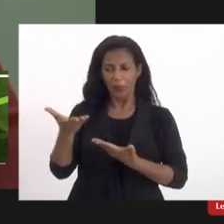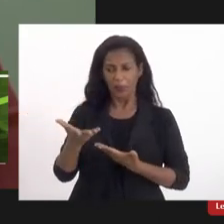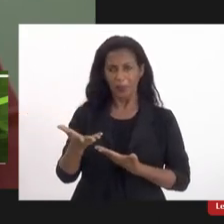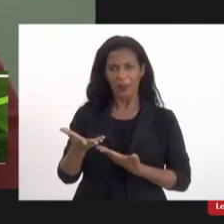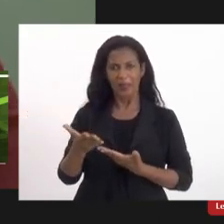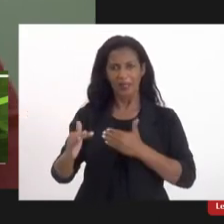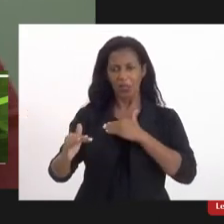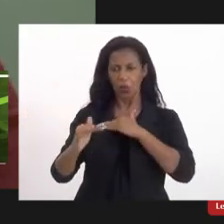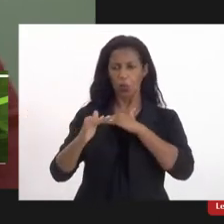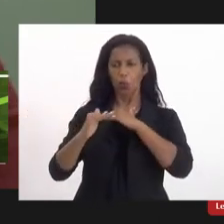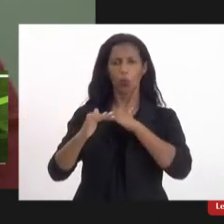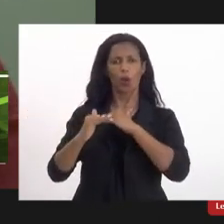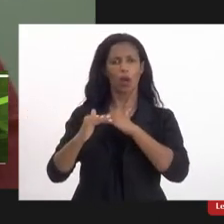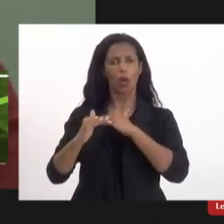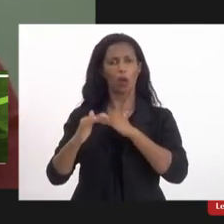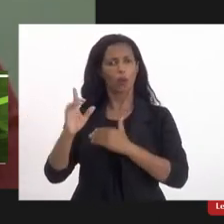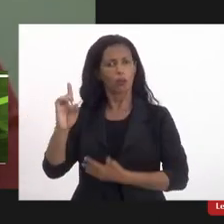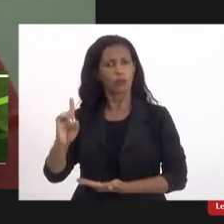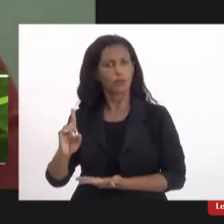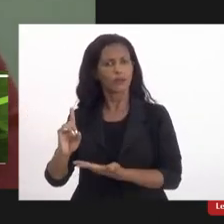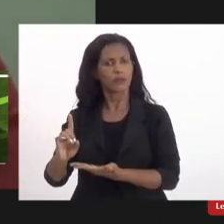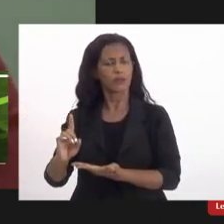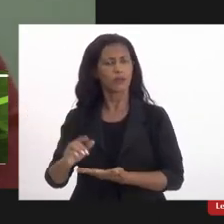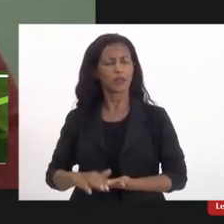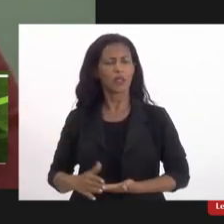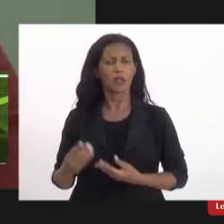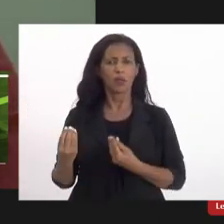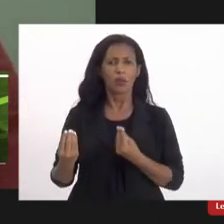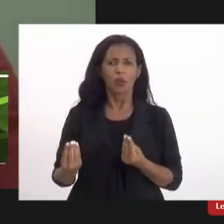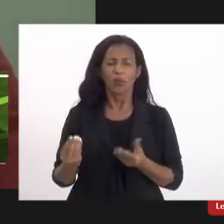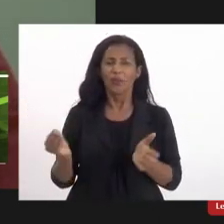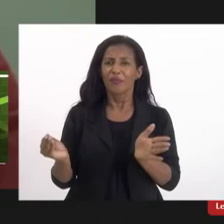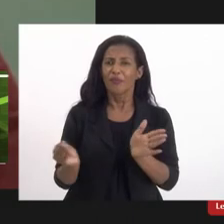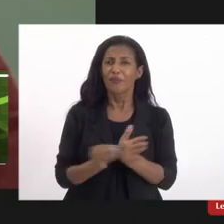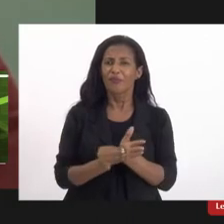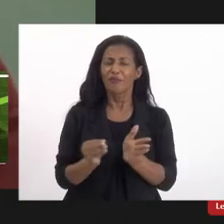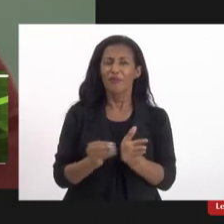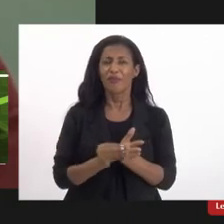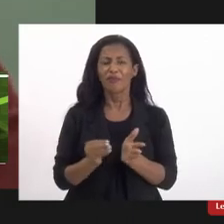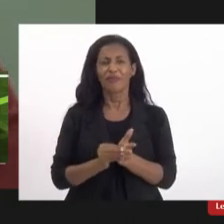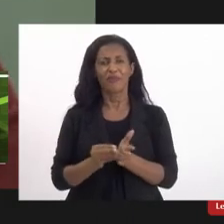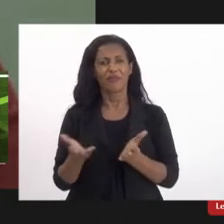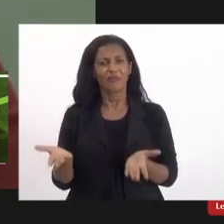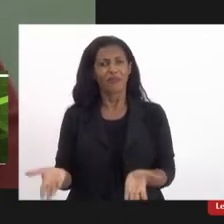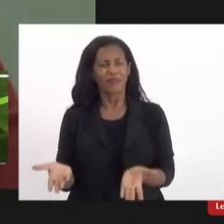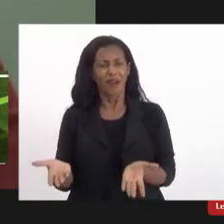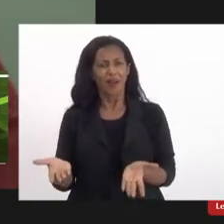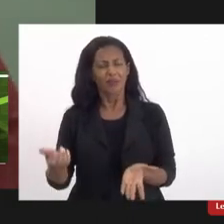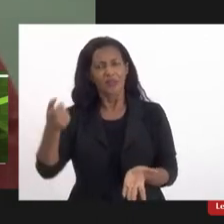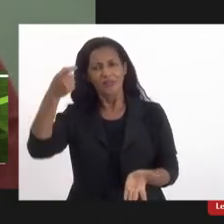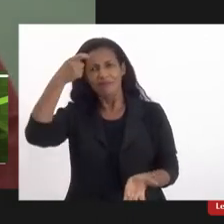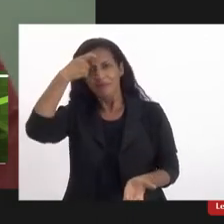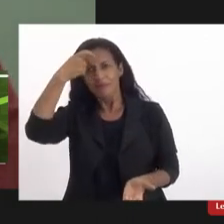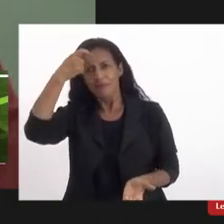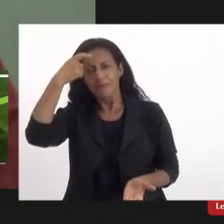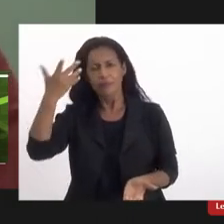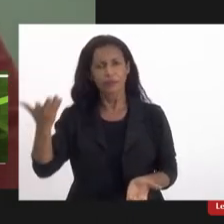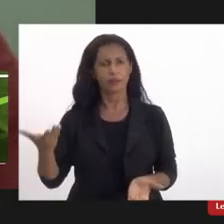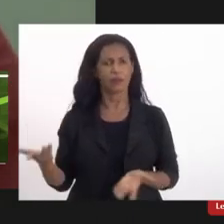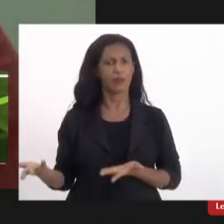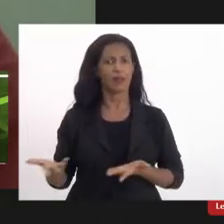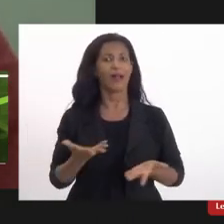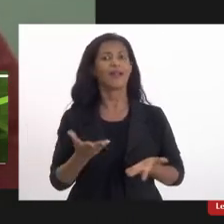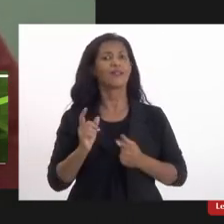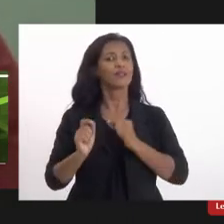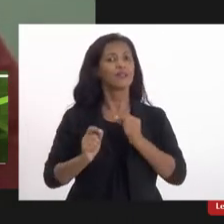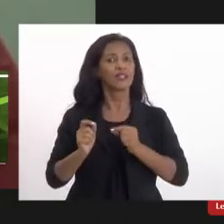a sua igual com deficiência, então o que nos falta muito é essa conscientização através de